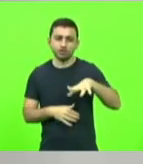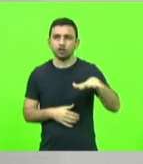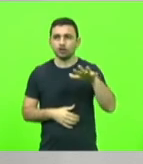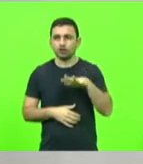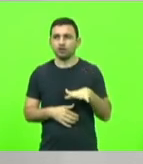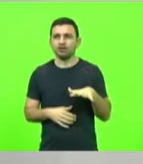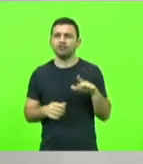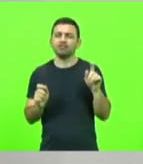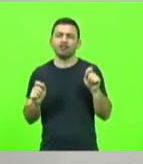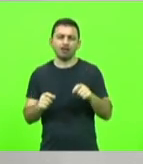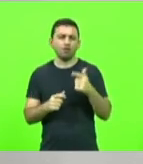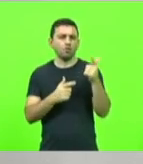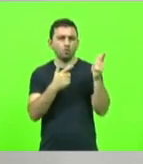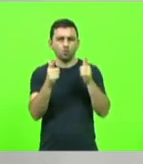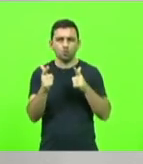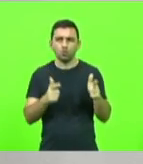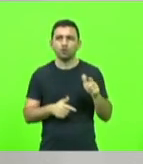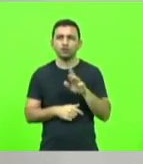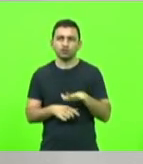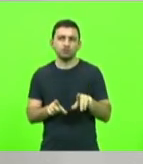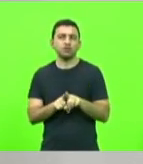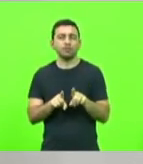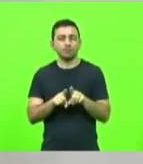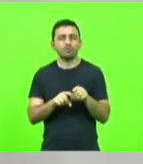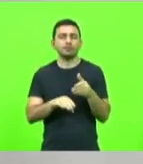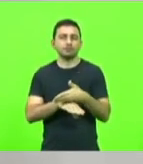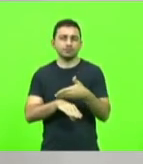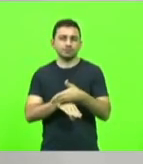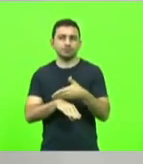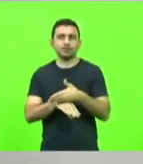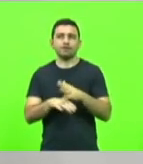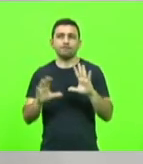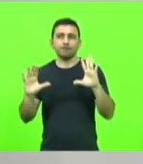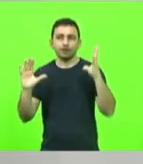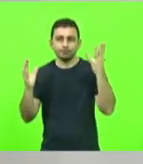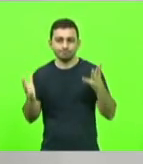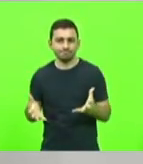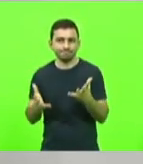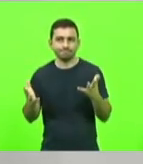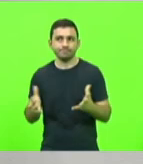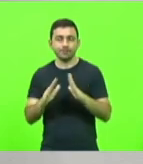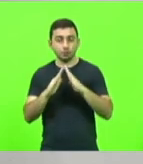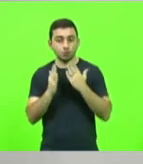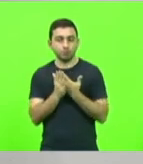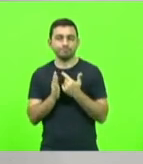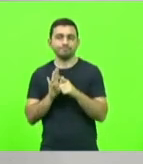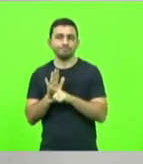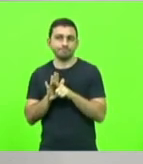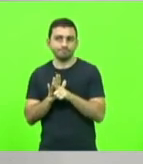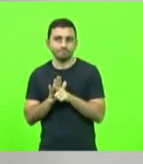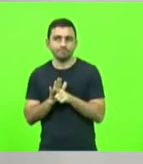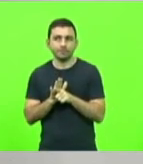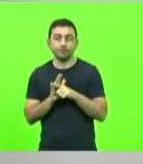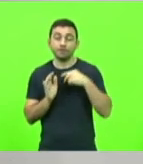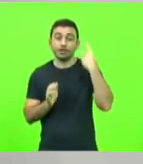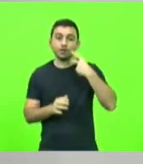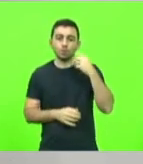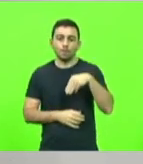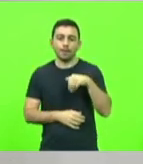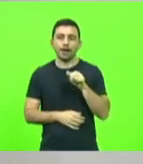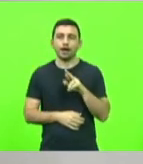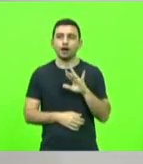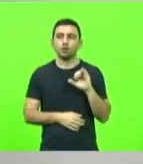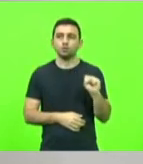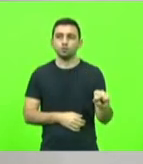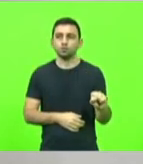de outras regiões que participam dos eventos promovidos pela Escola do Legislativo, vereador Marcos Manes,